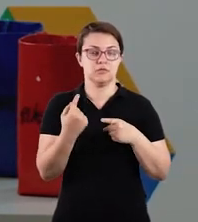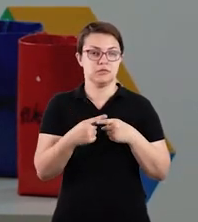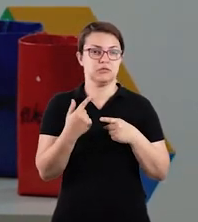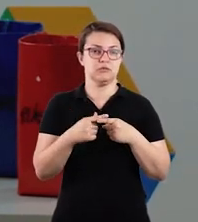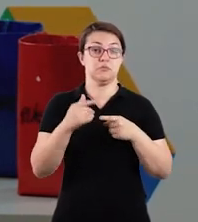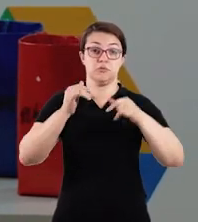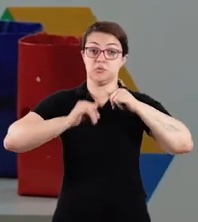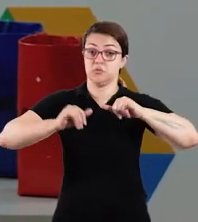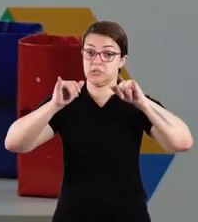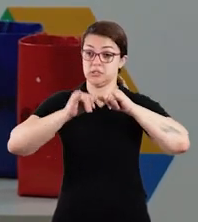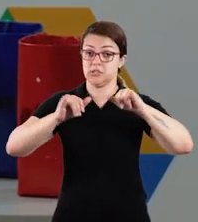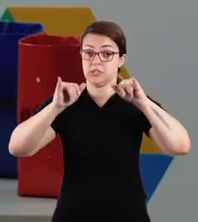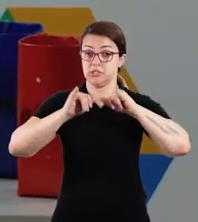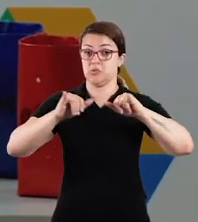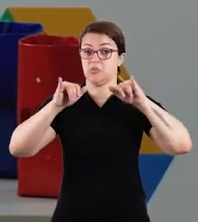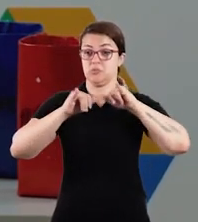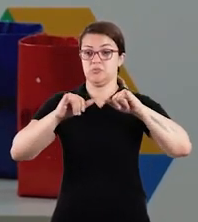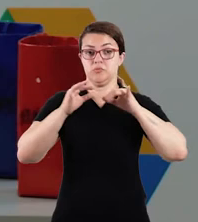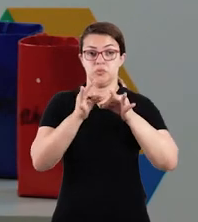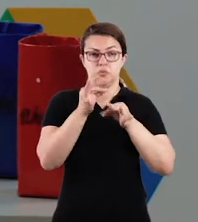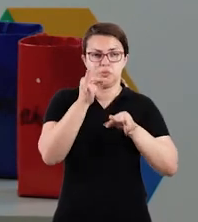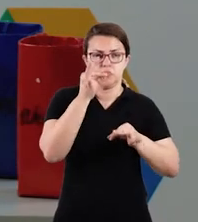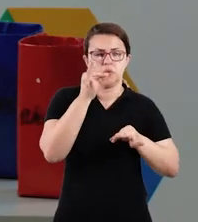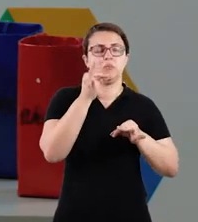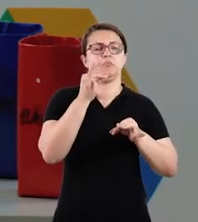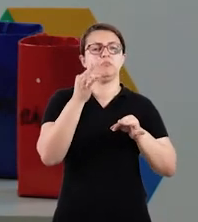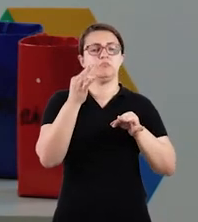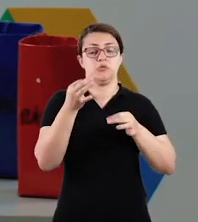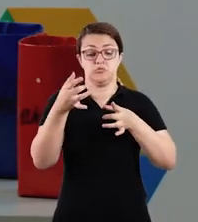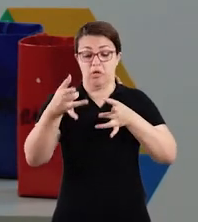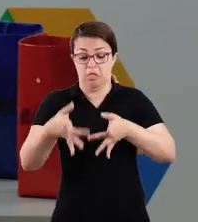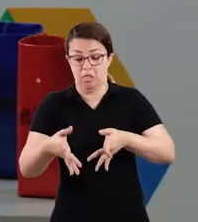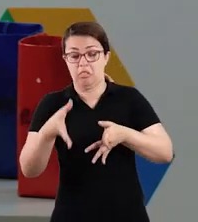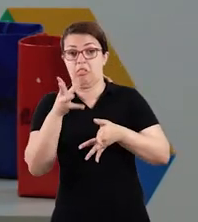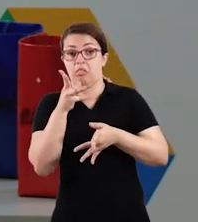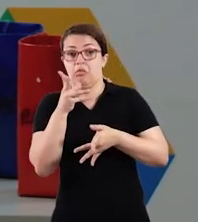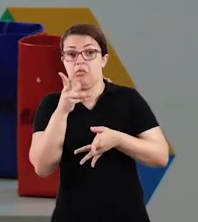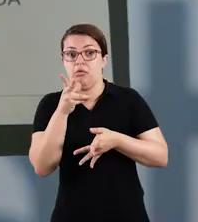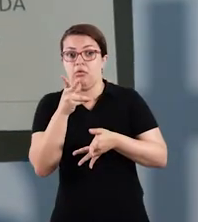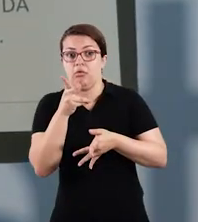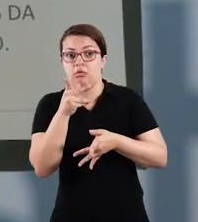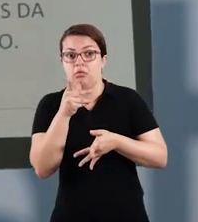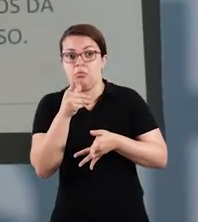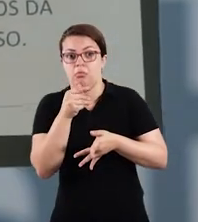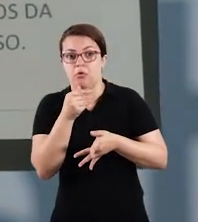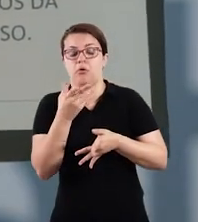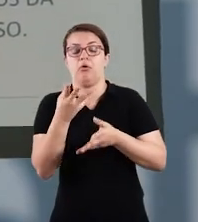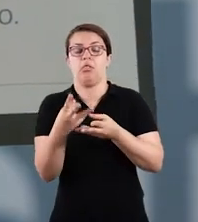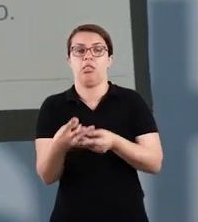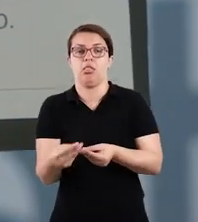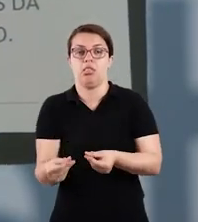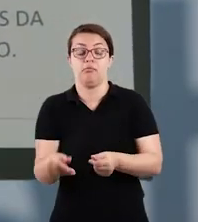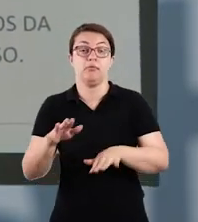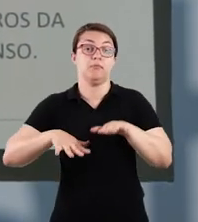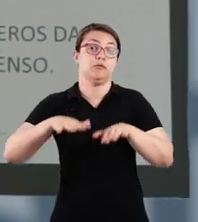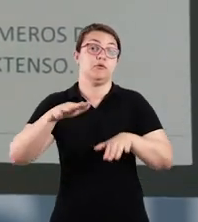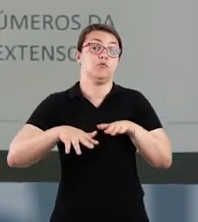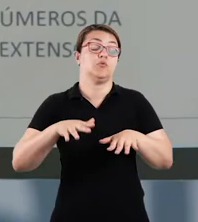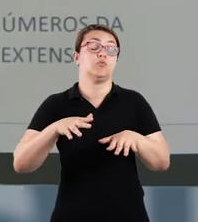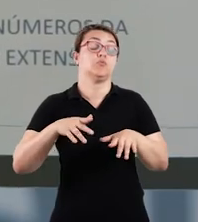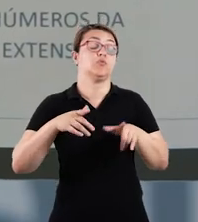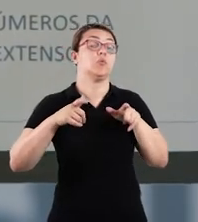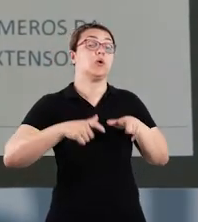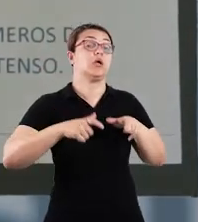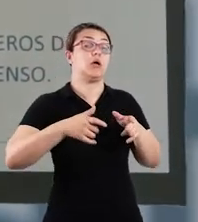por causa de uma campanha, né? Dessa questão do canudinho demorar pra se decompor. E, também, dependendo do lugar onde ele cai, pode